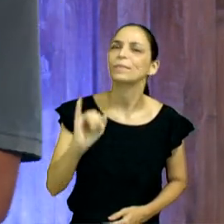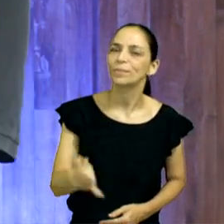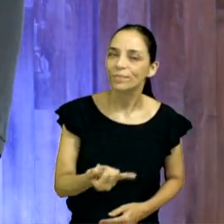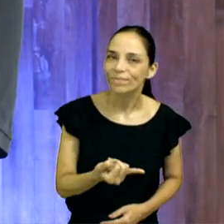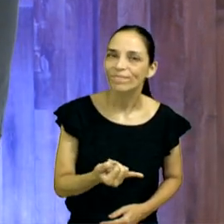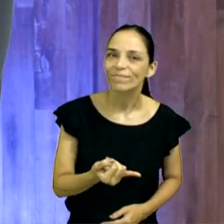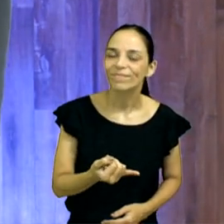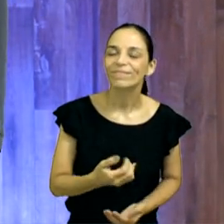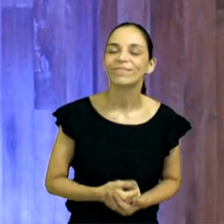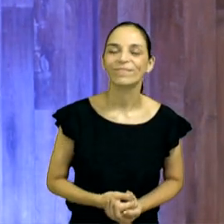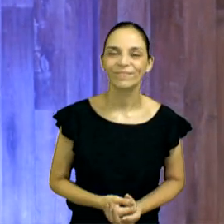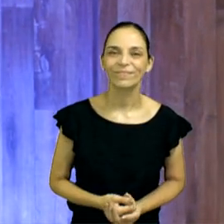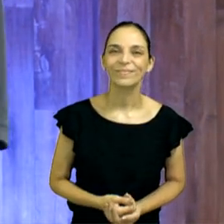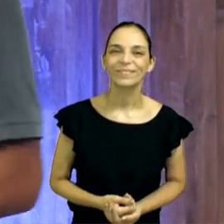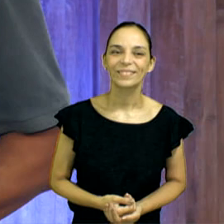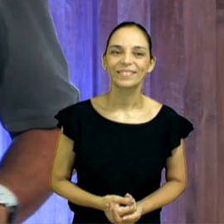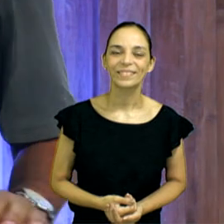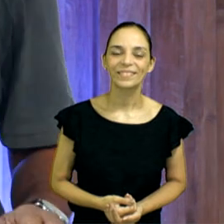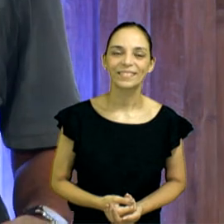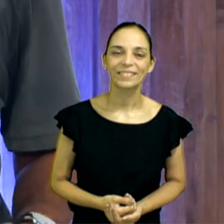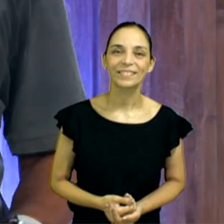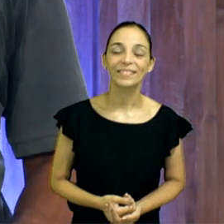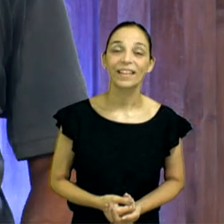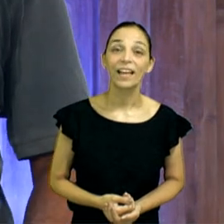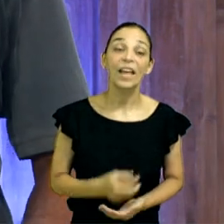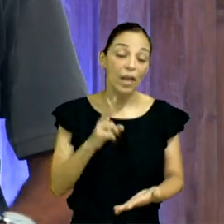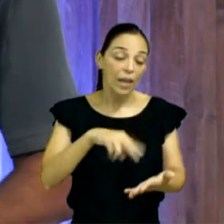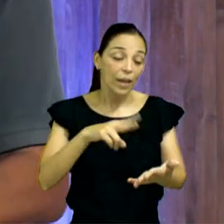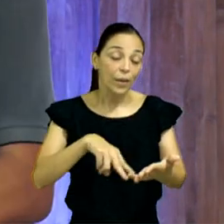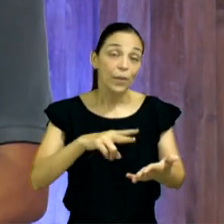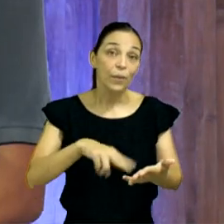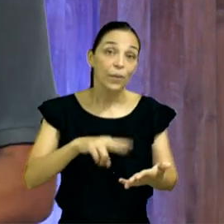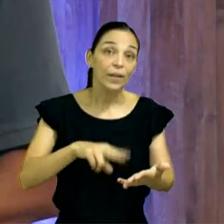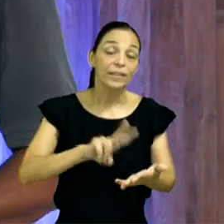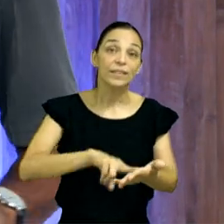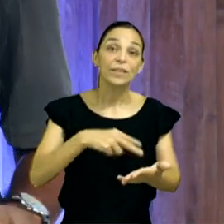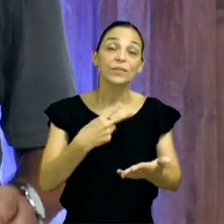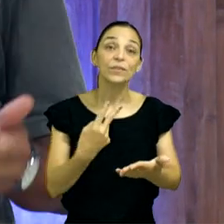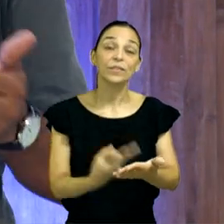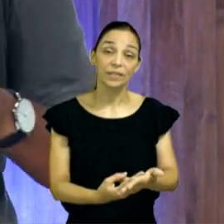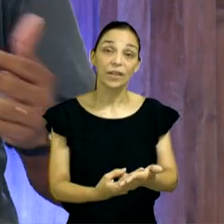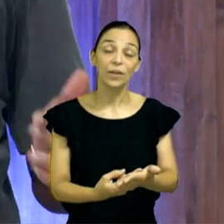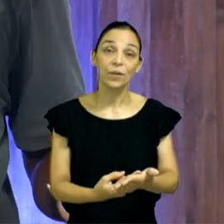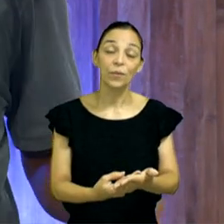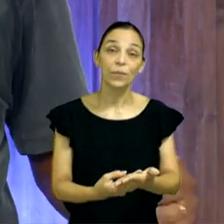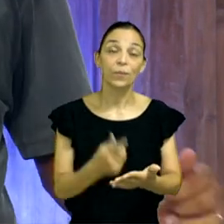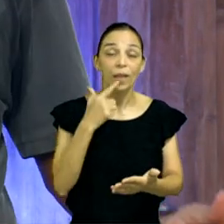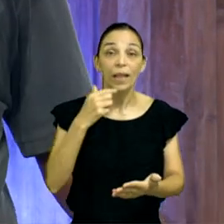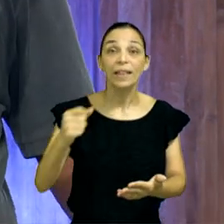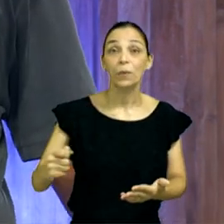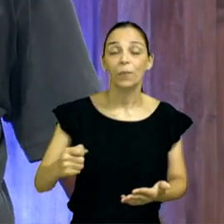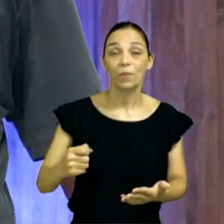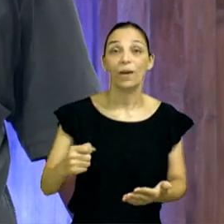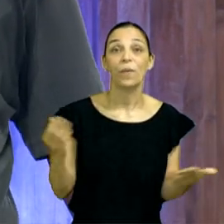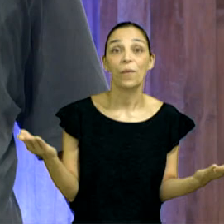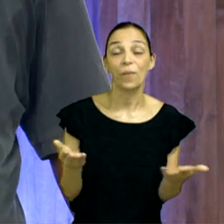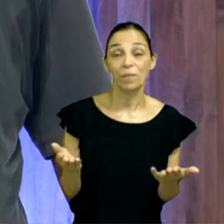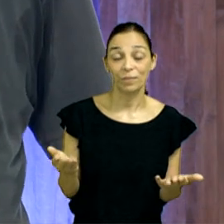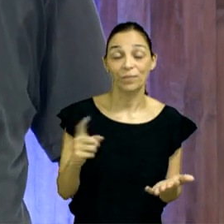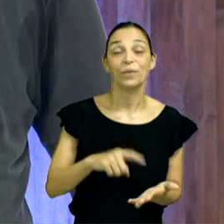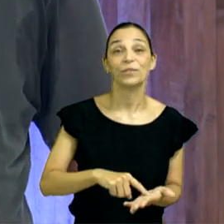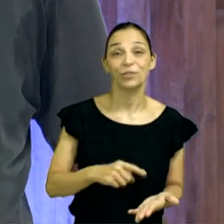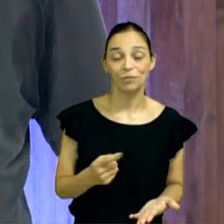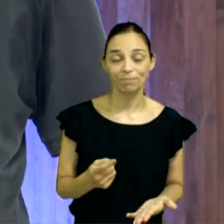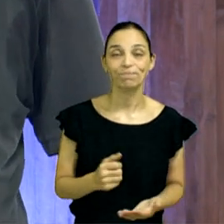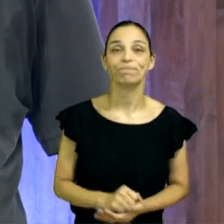Fiz questão de ler, amados, na linguagem de hoje, porque desses dois textos, os dois últimos que nós